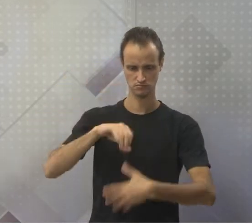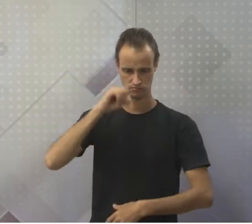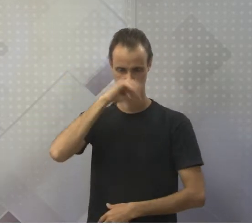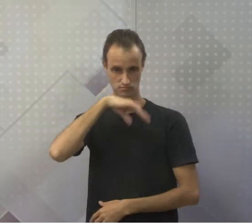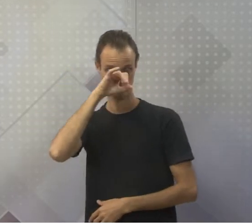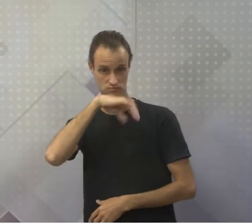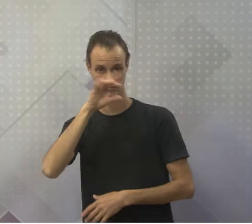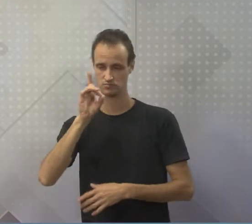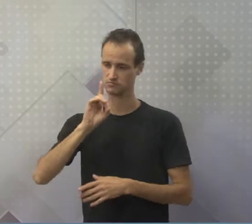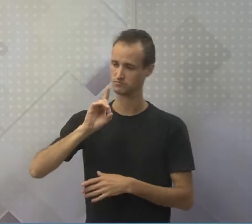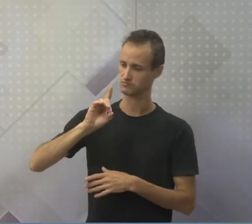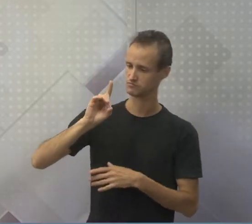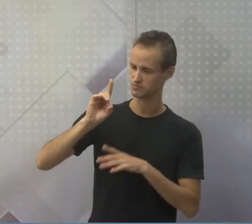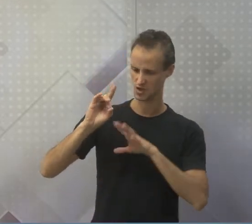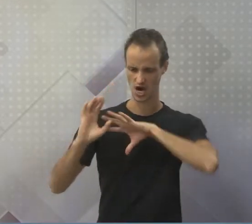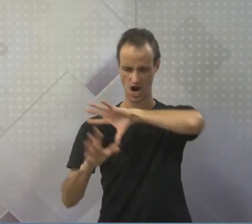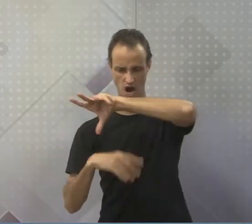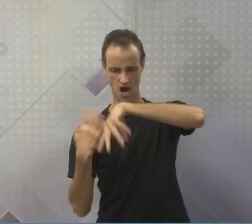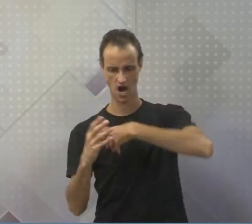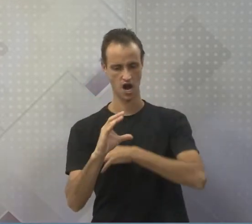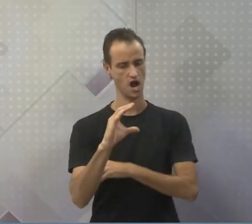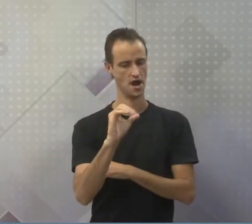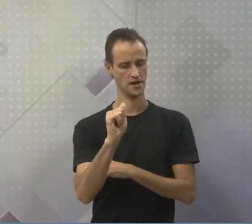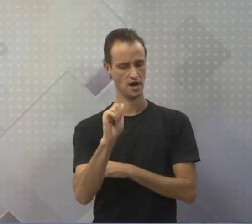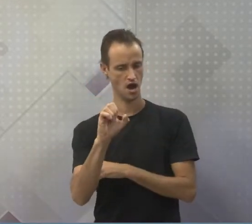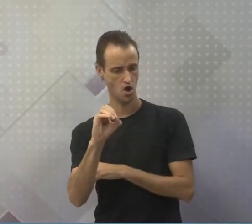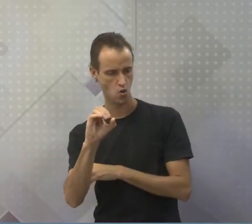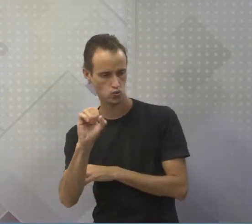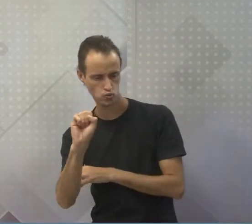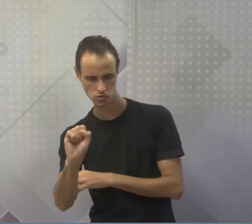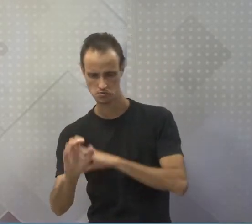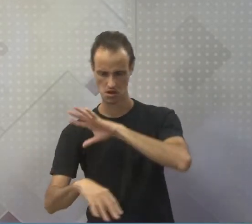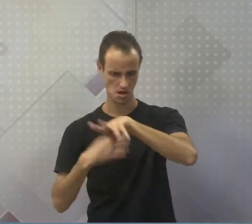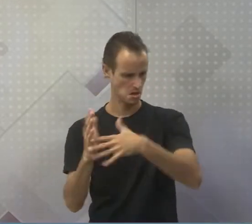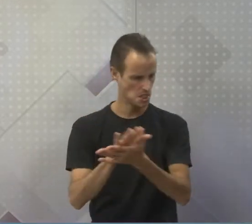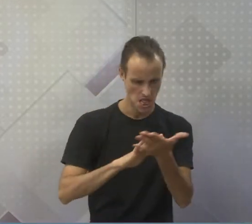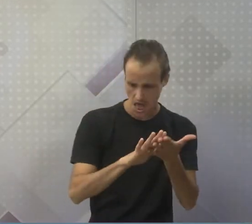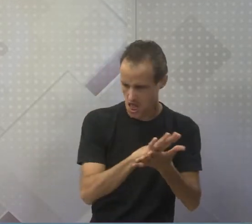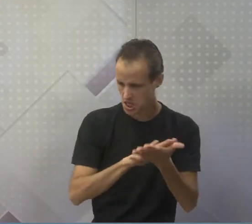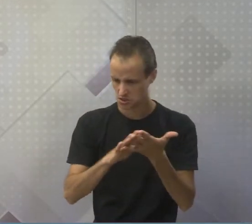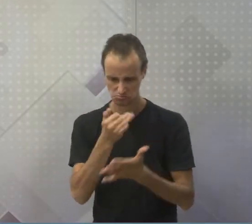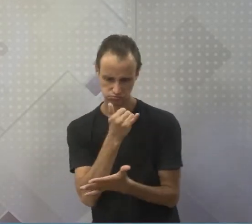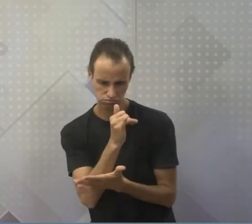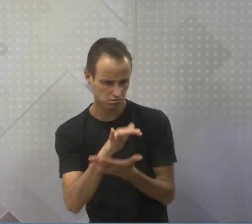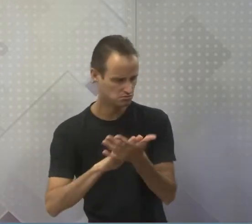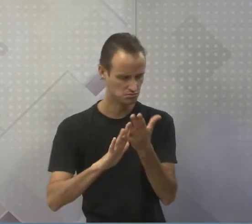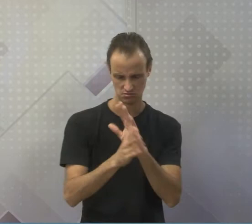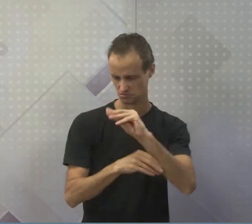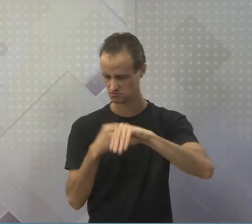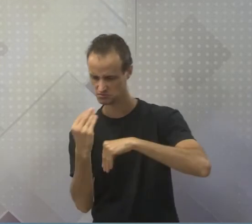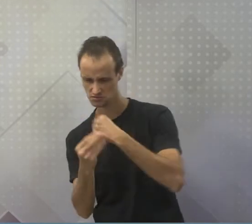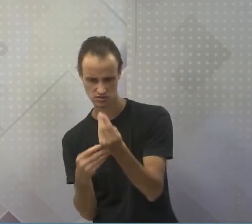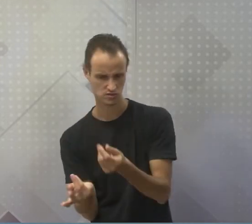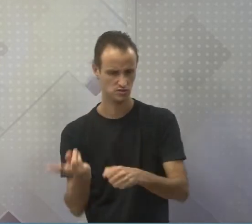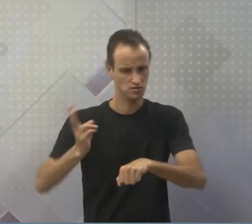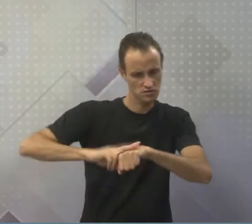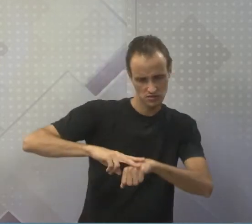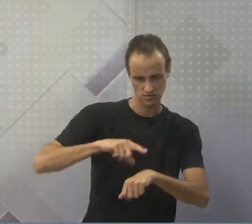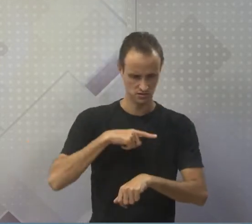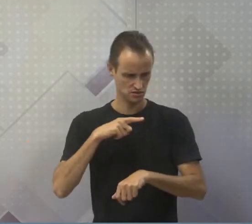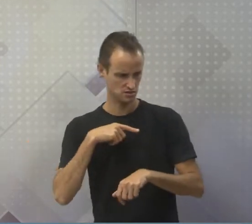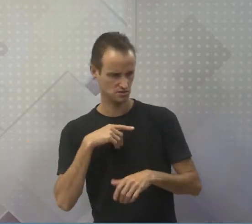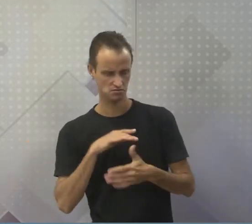das divindades. O caos era tudo e não era nada. Não era matéria e não era energia, mas ao mesmo tempo eram as duas coisas.